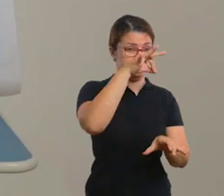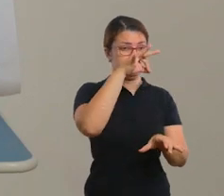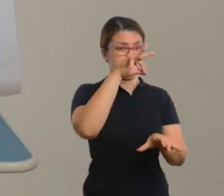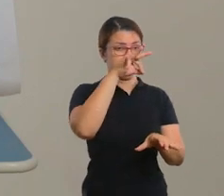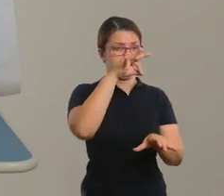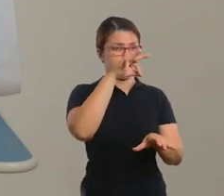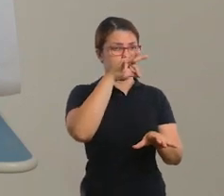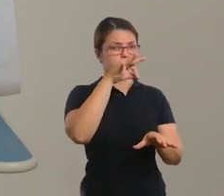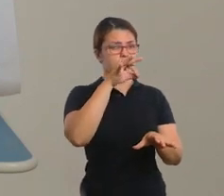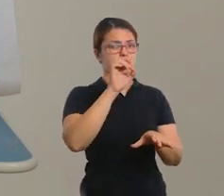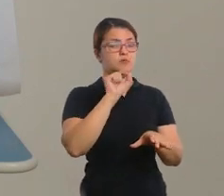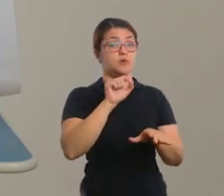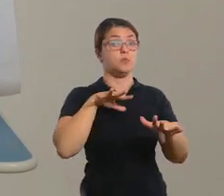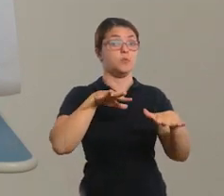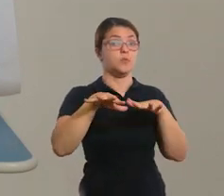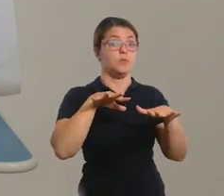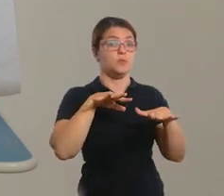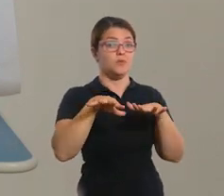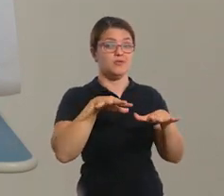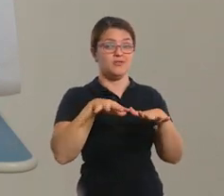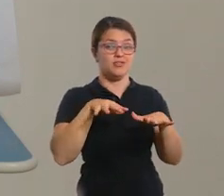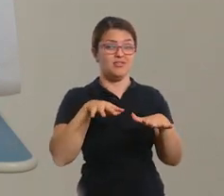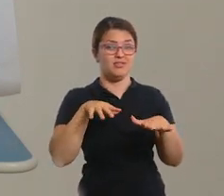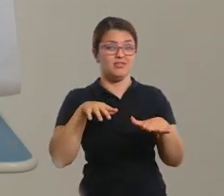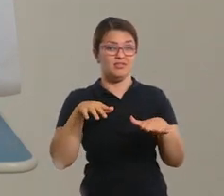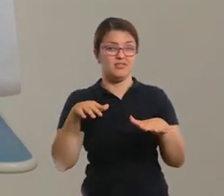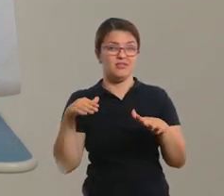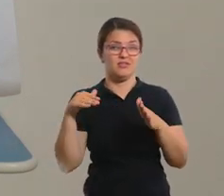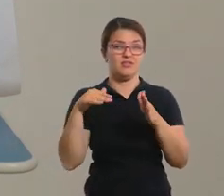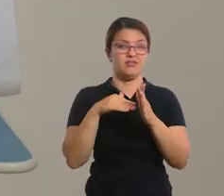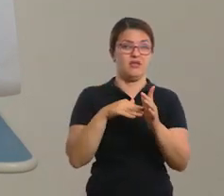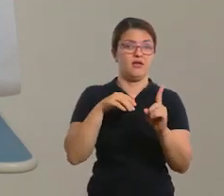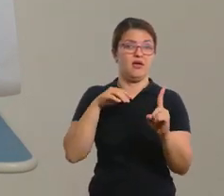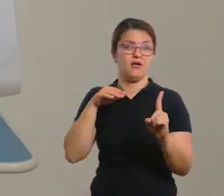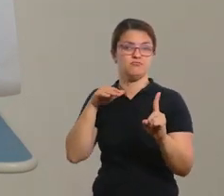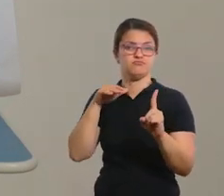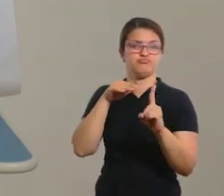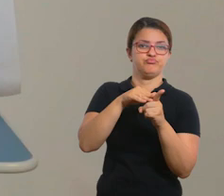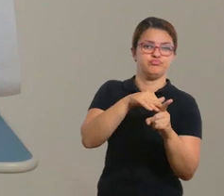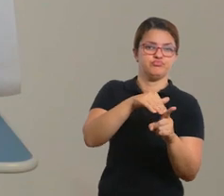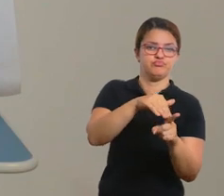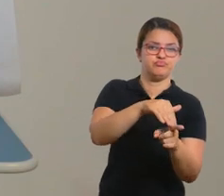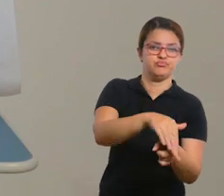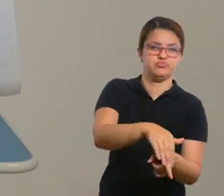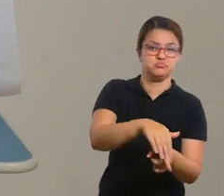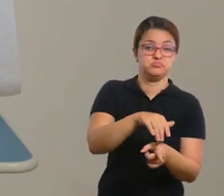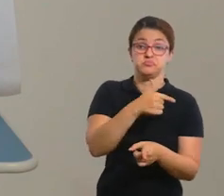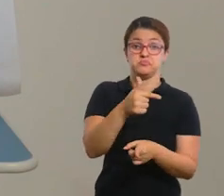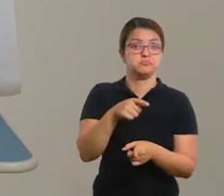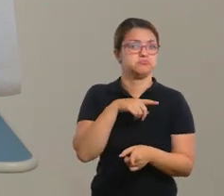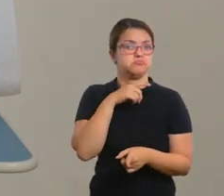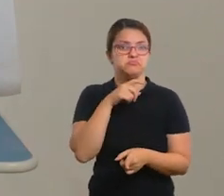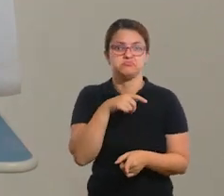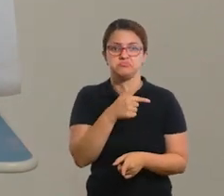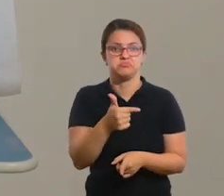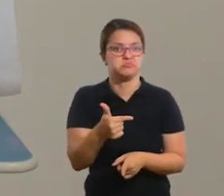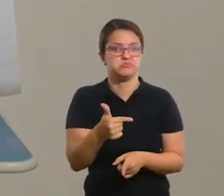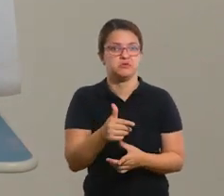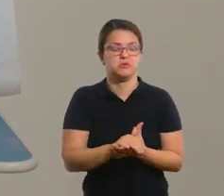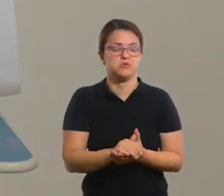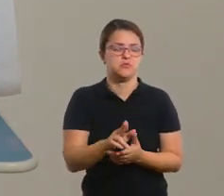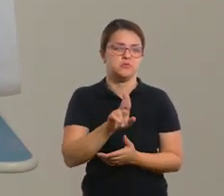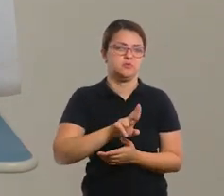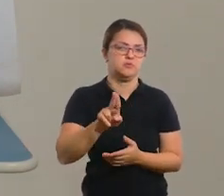você vai sortear na bexiga até derrubar a garrafa que a gente vai demonstrar em seguida, tá bom? Não tem bexiga?